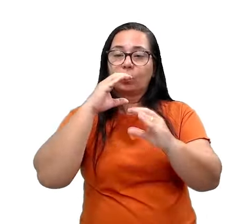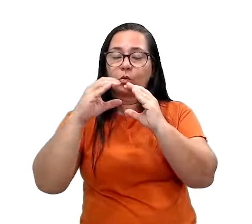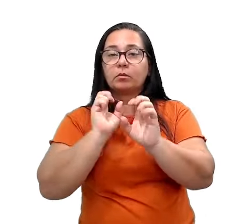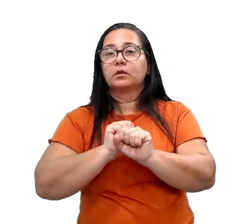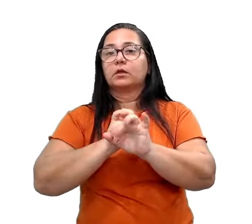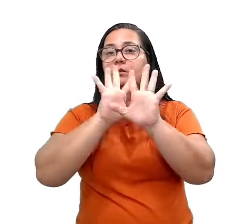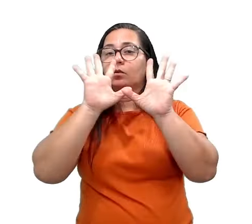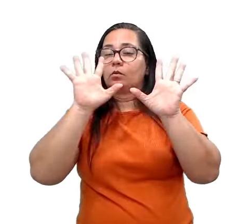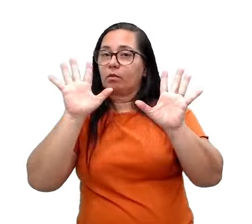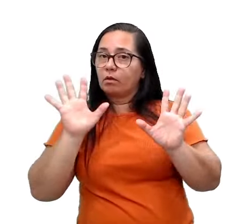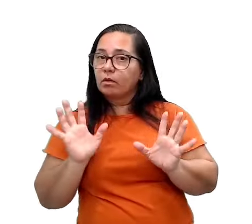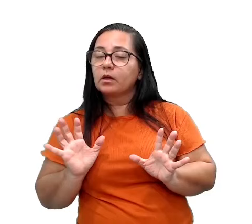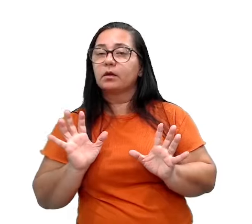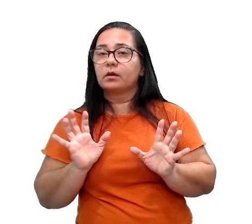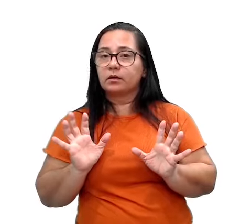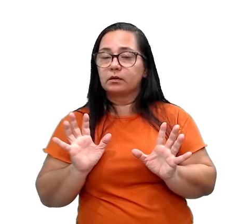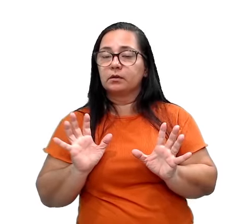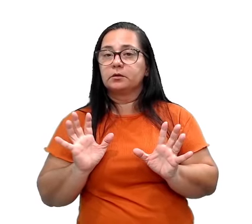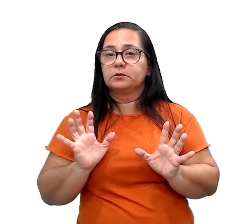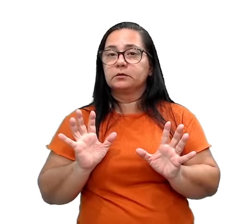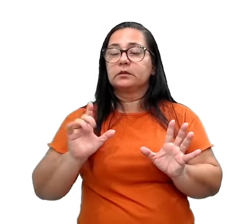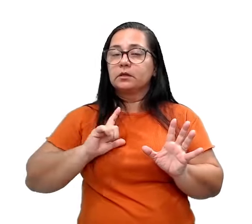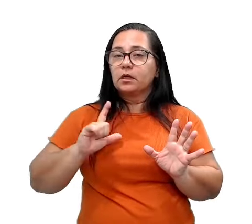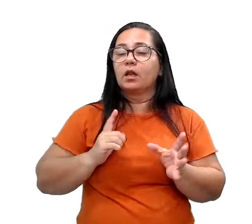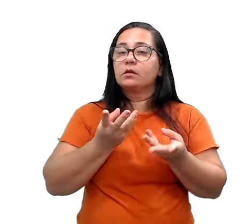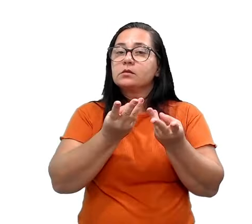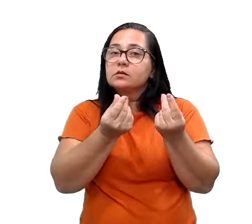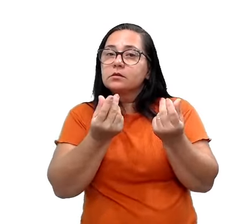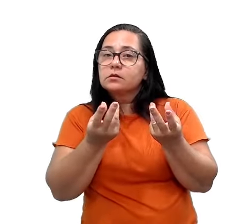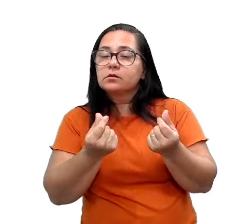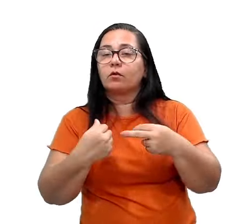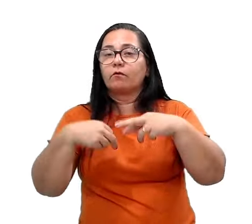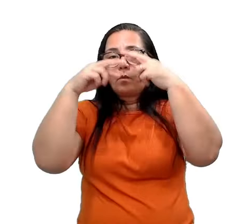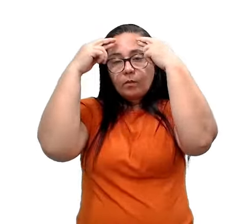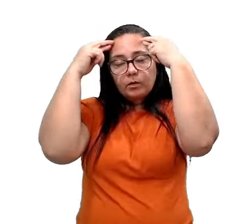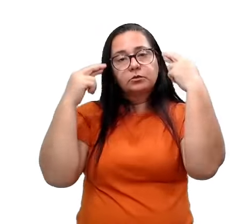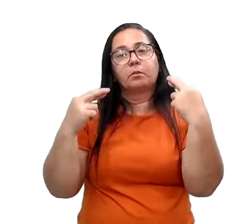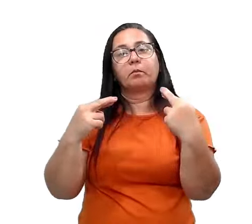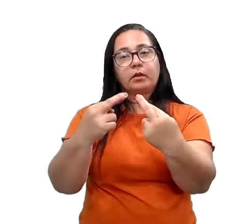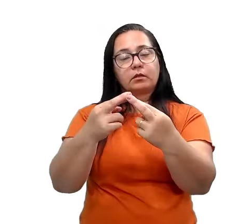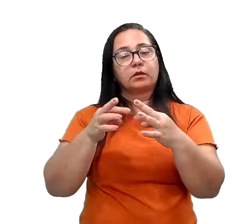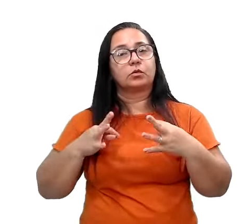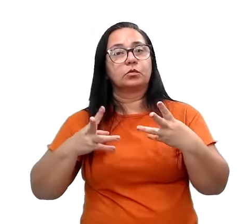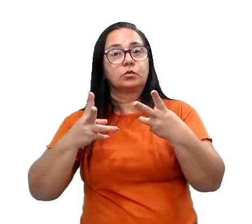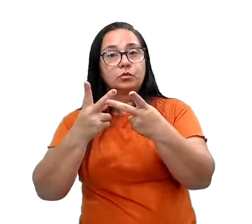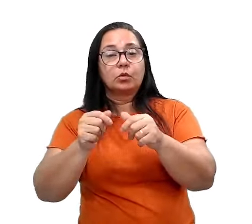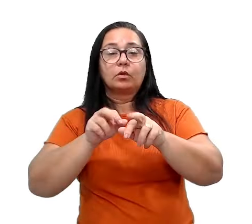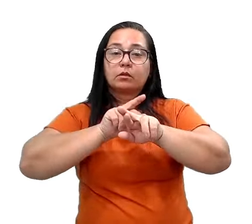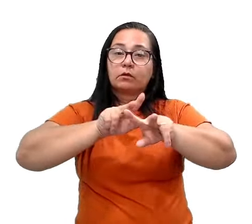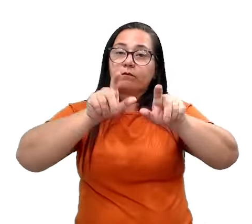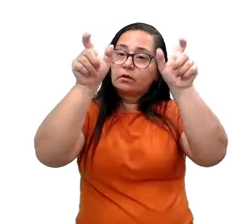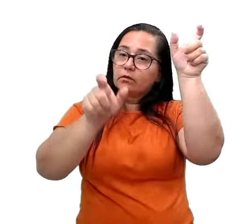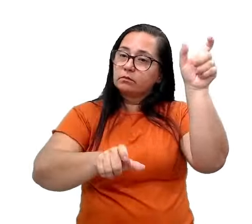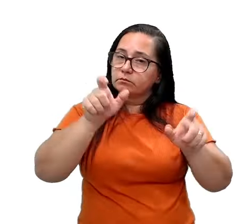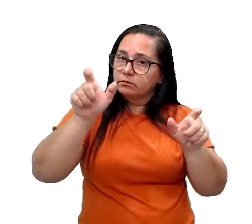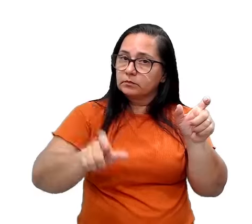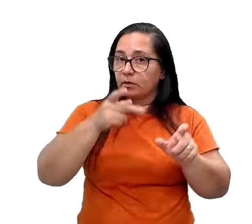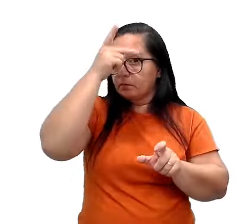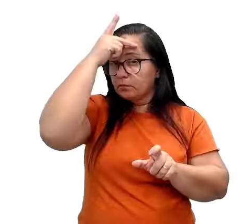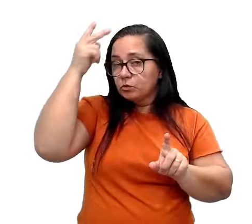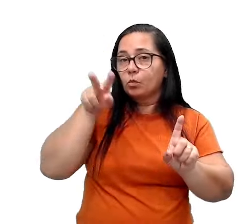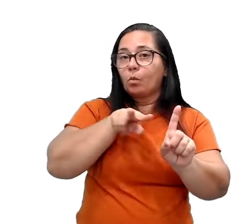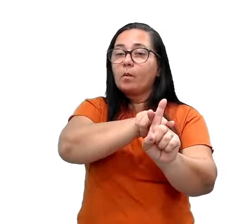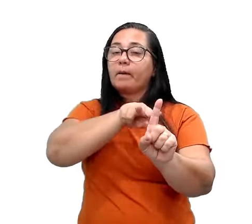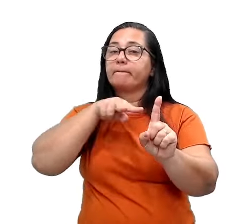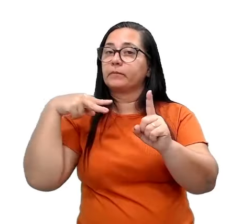clara, uma comunicação que ela venha a ser sensível, levando em consideração todas as diferentes perspectivas